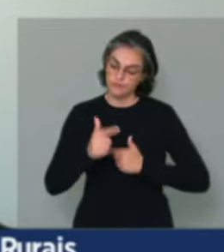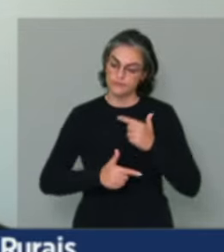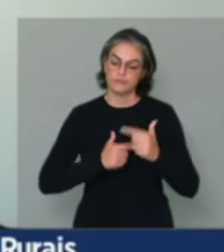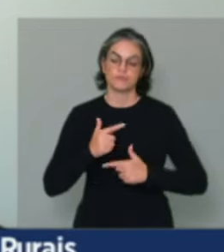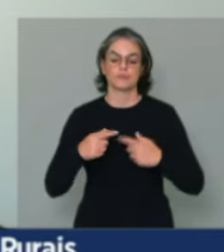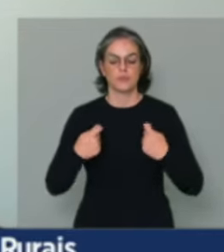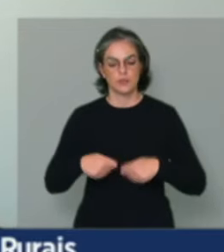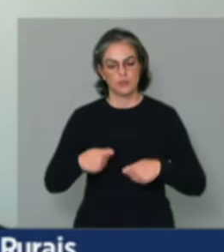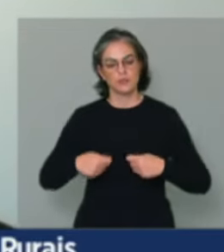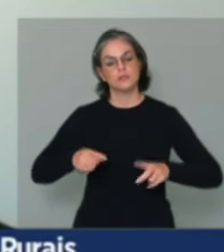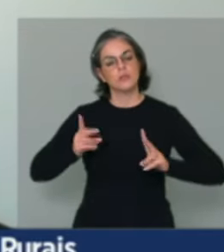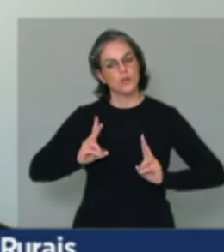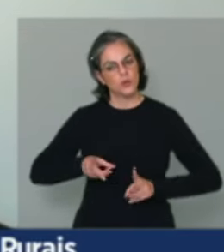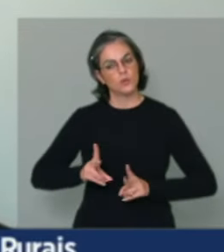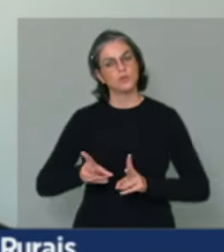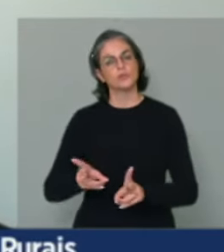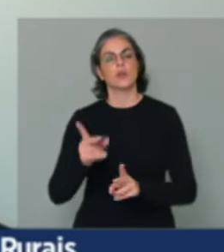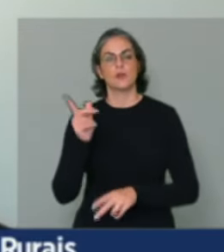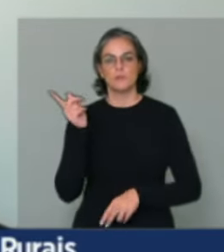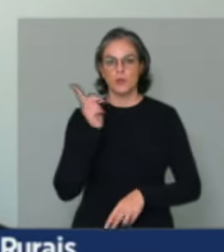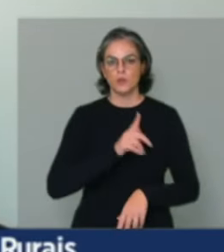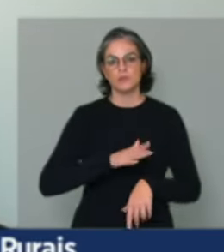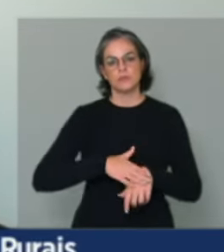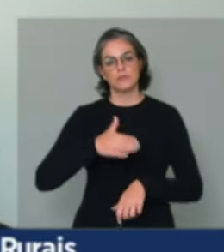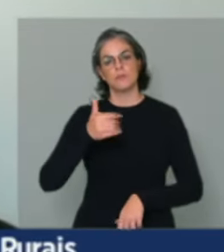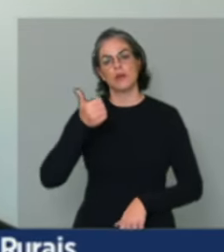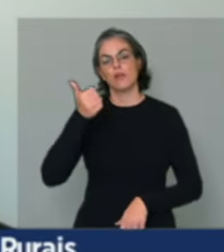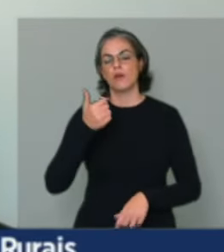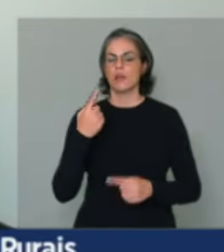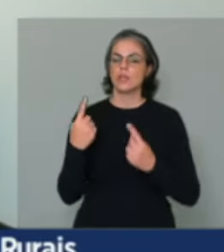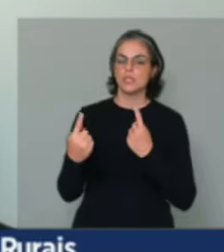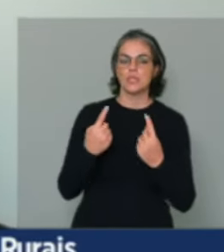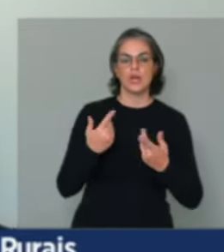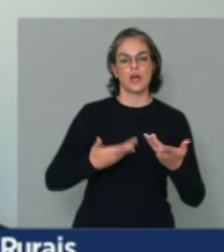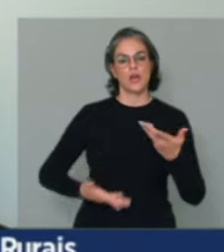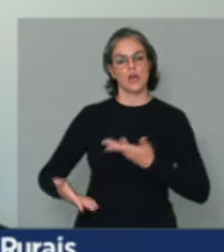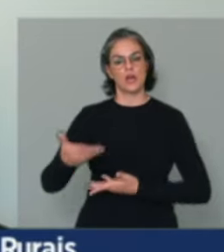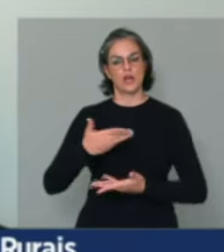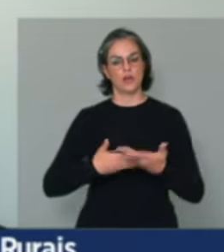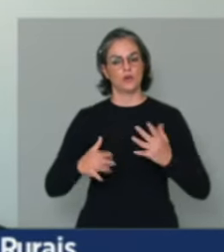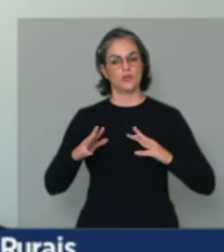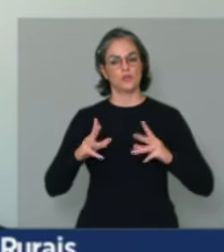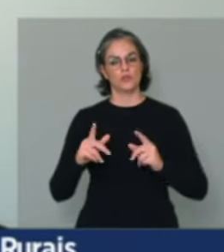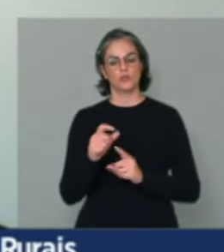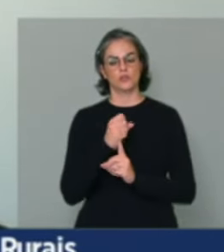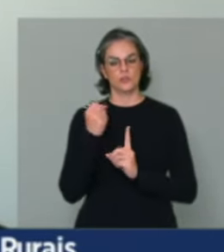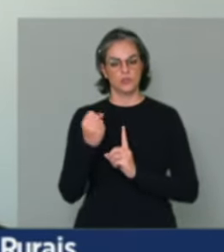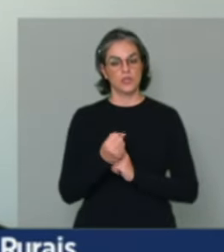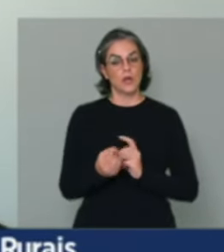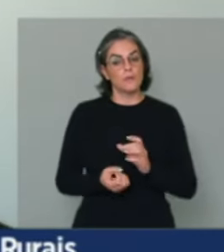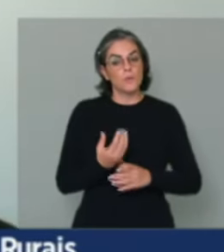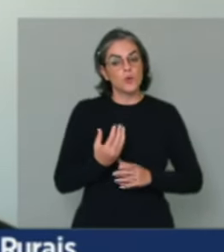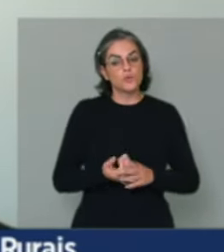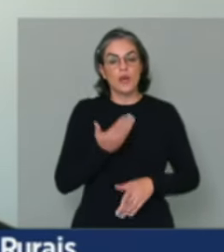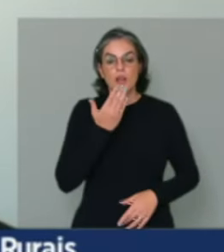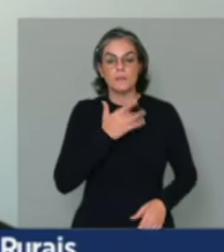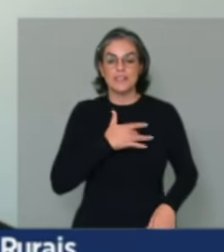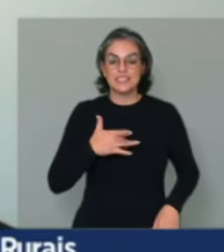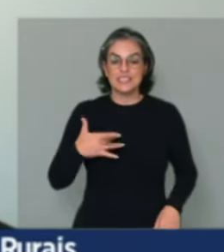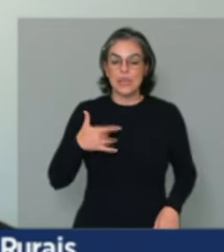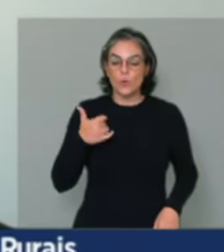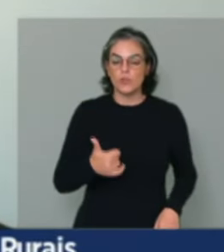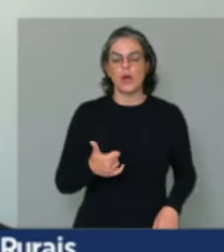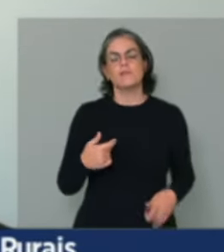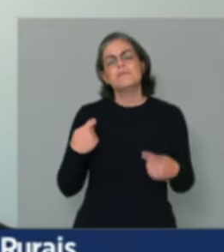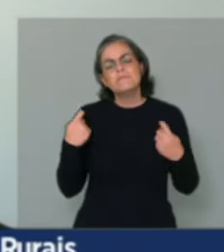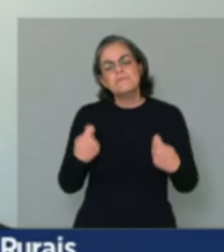possa ampliar esse diálogo com toda a nossa sociedade, que a produção de alimento saudável, ela deve ser uma conversa realizada